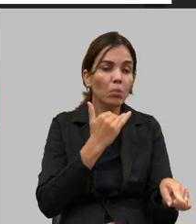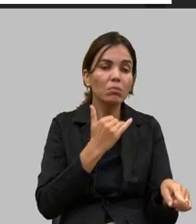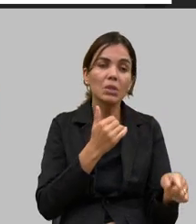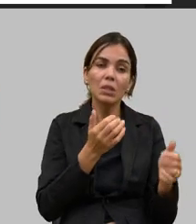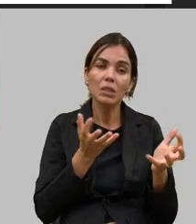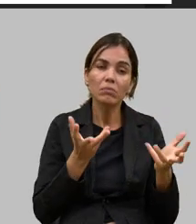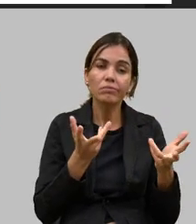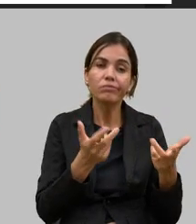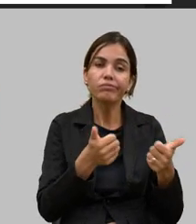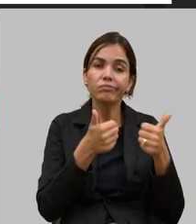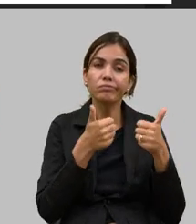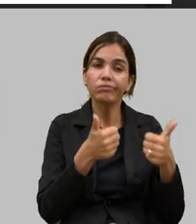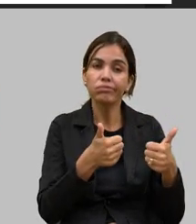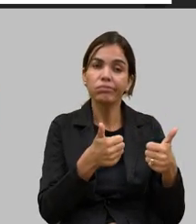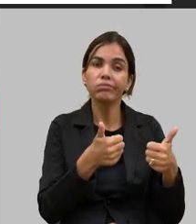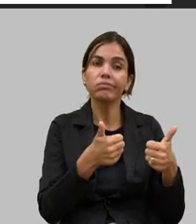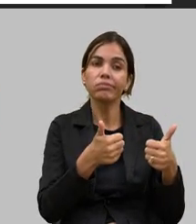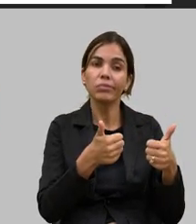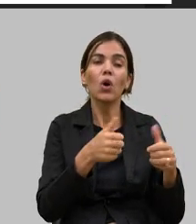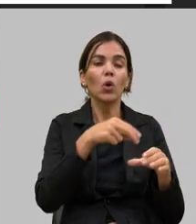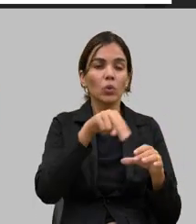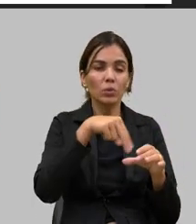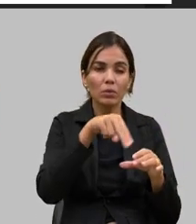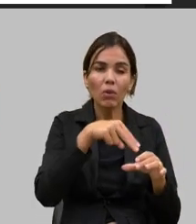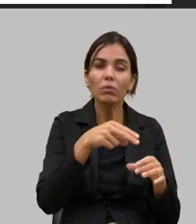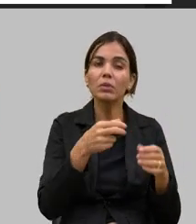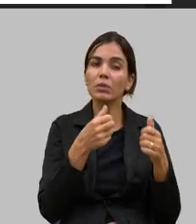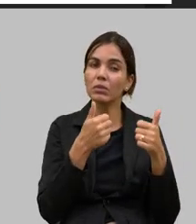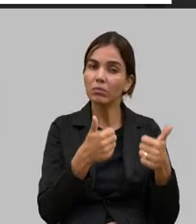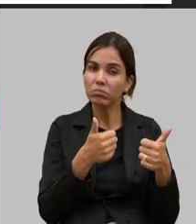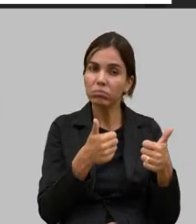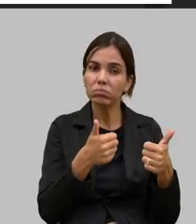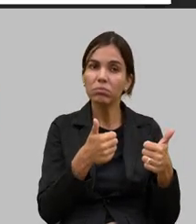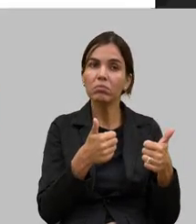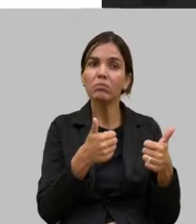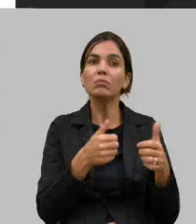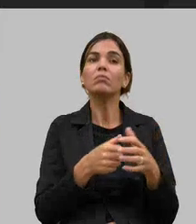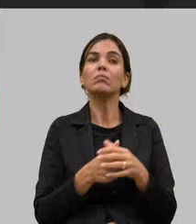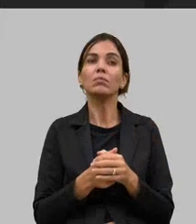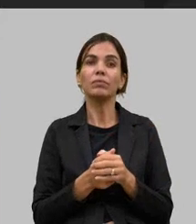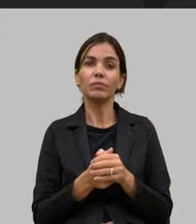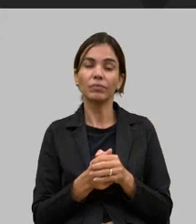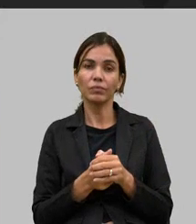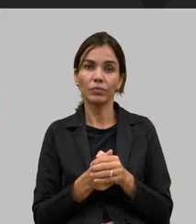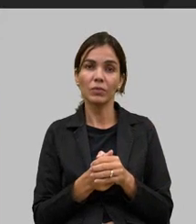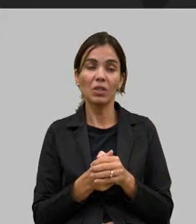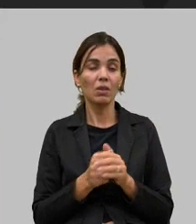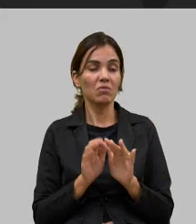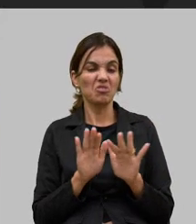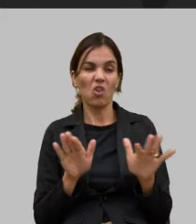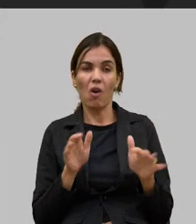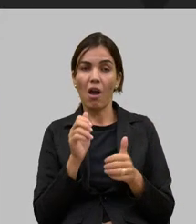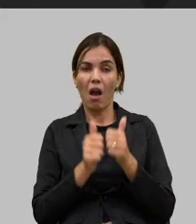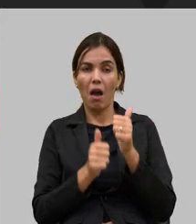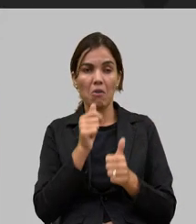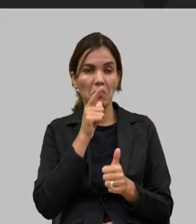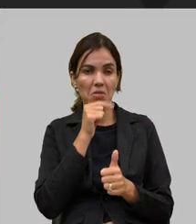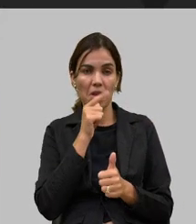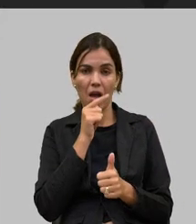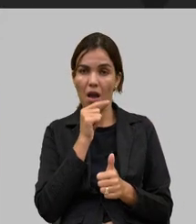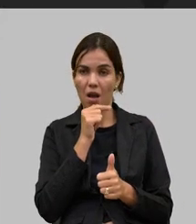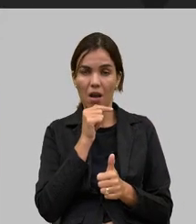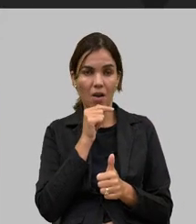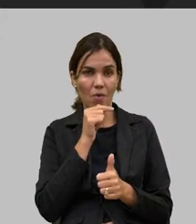através de nutricionistas e que está saindo de lá não só com a barriga cheia de arroz com água ou de outras coisas